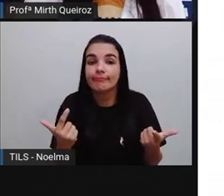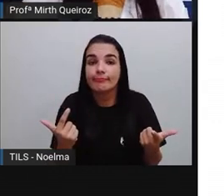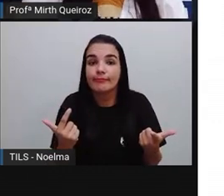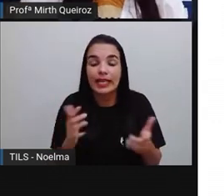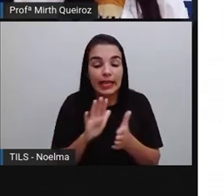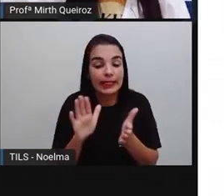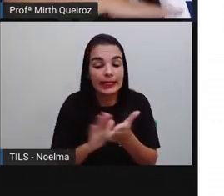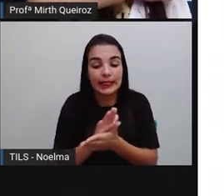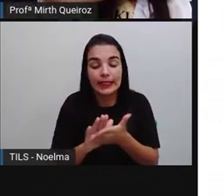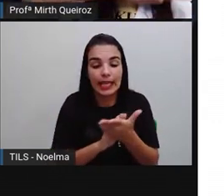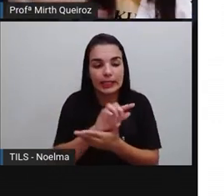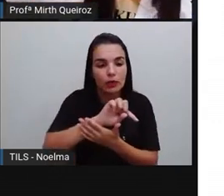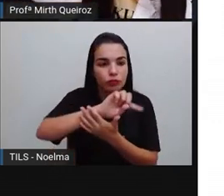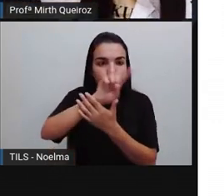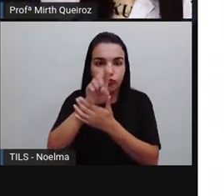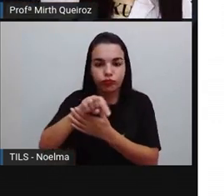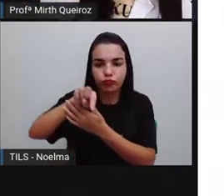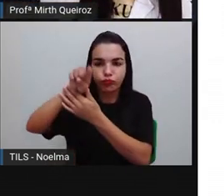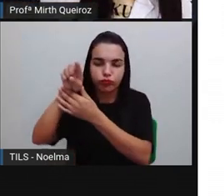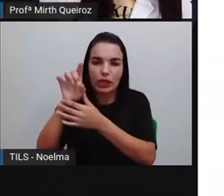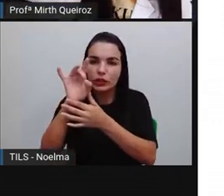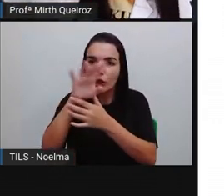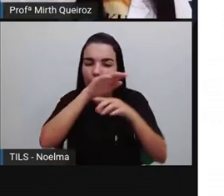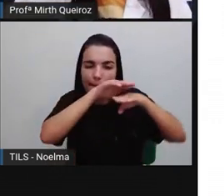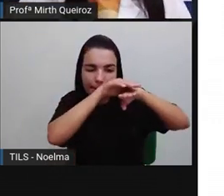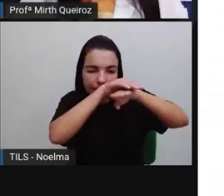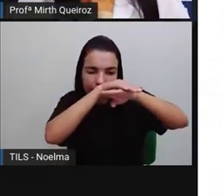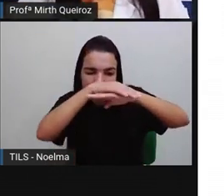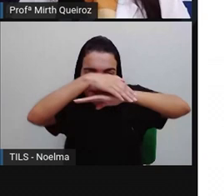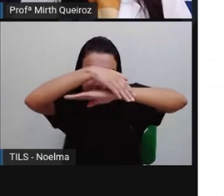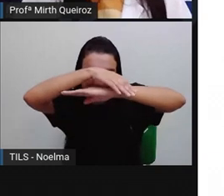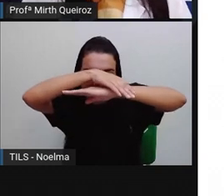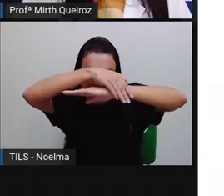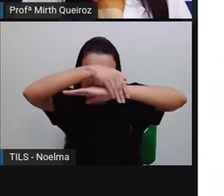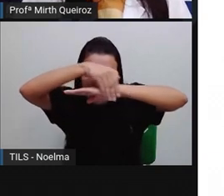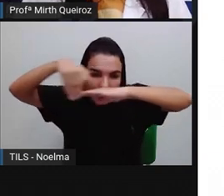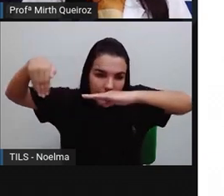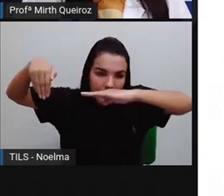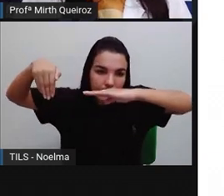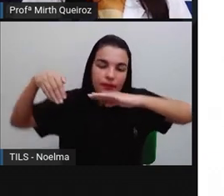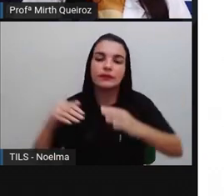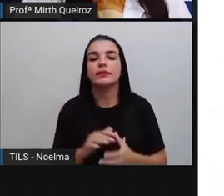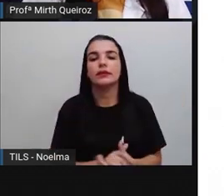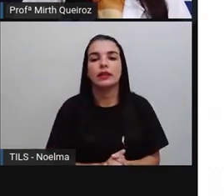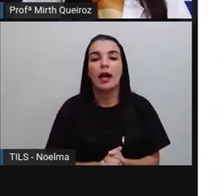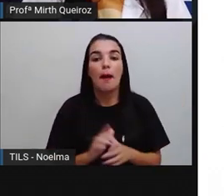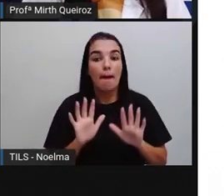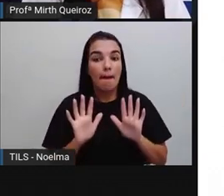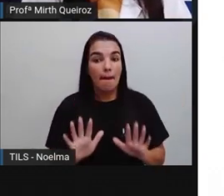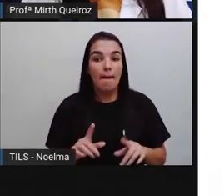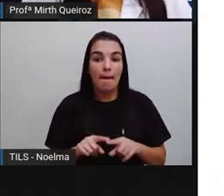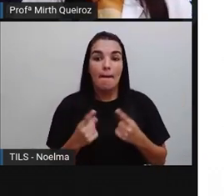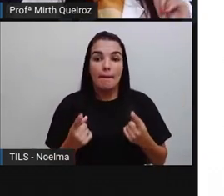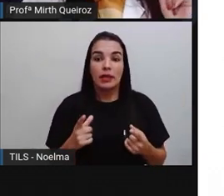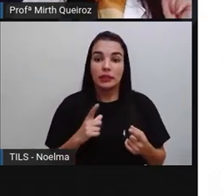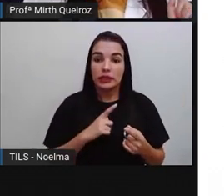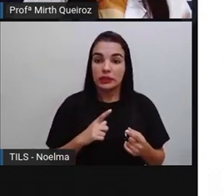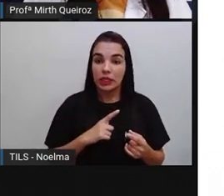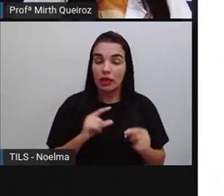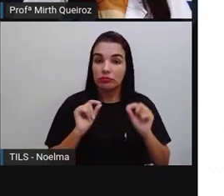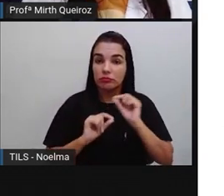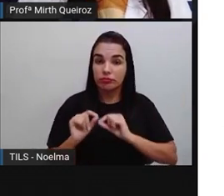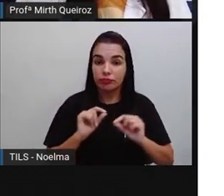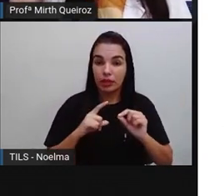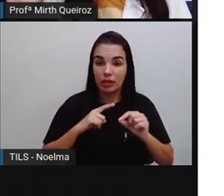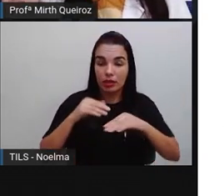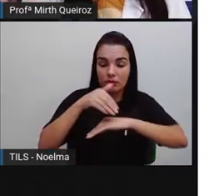nem faz curva. Ela é reta, certo? Já o segmento de reta vai ter um ponto inicial